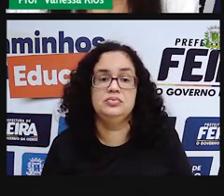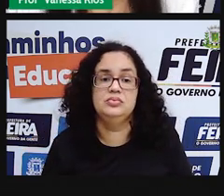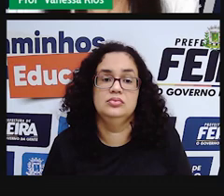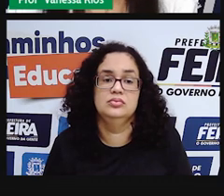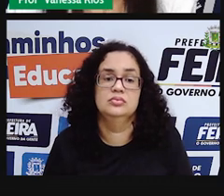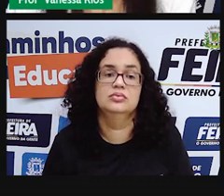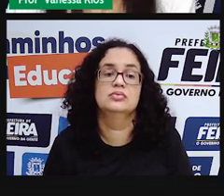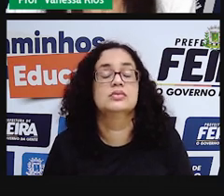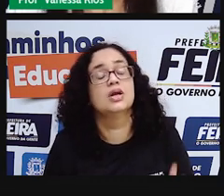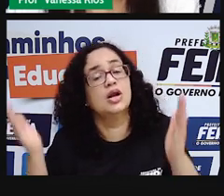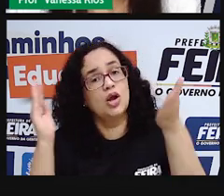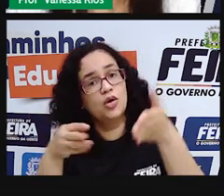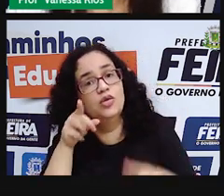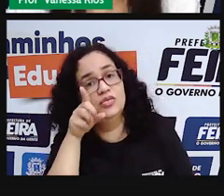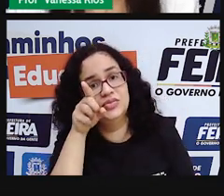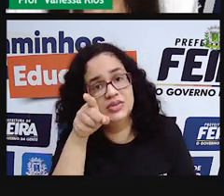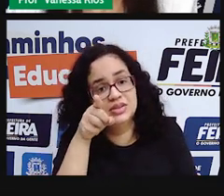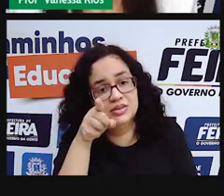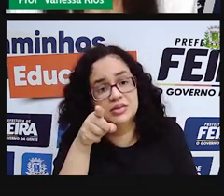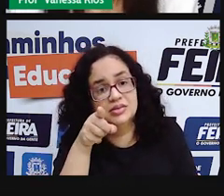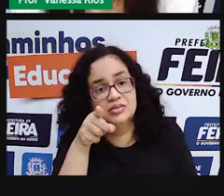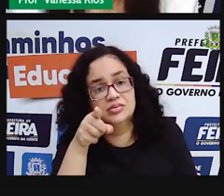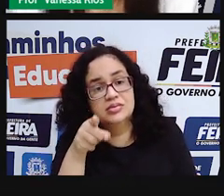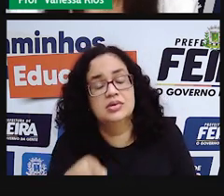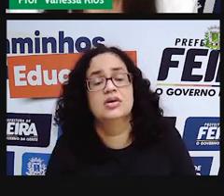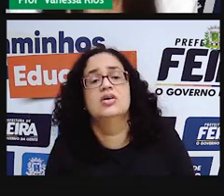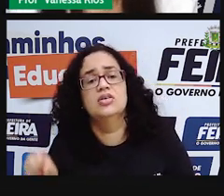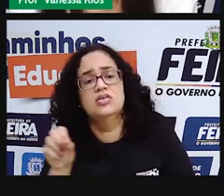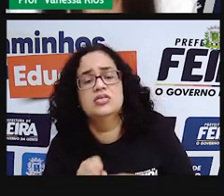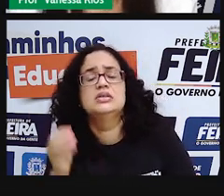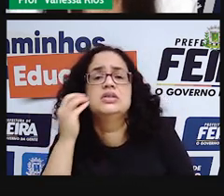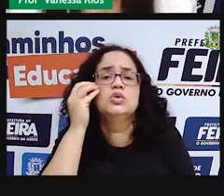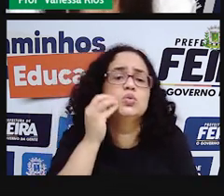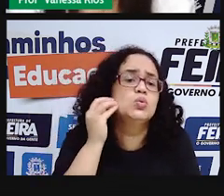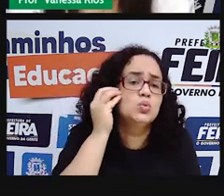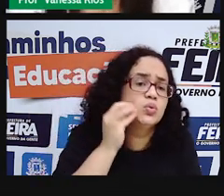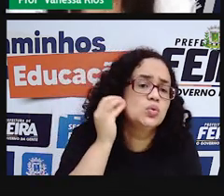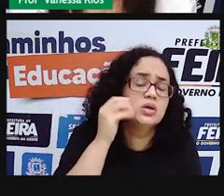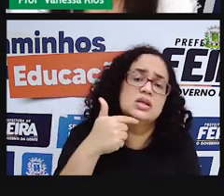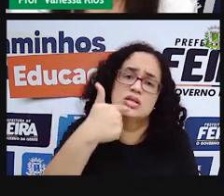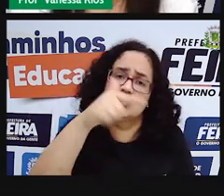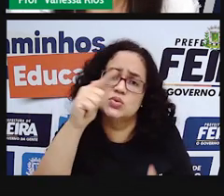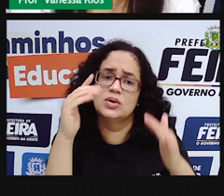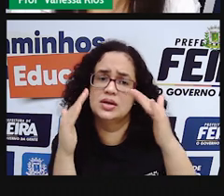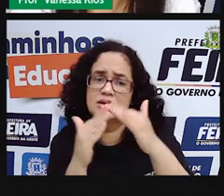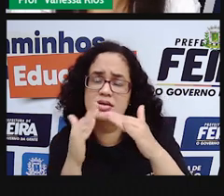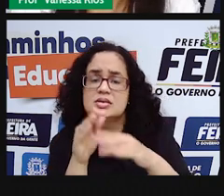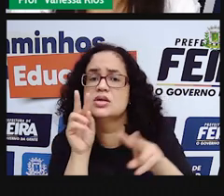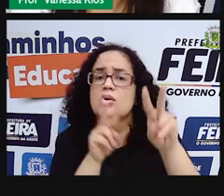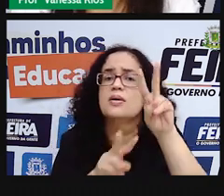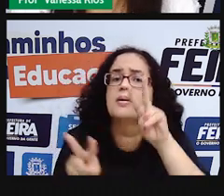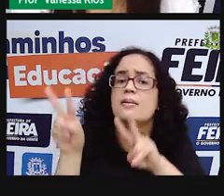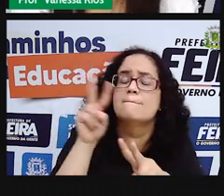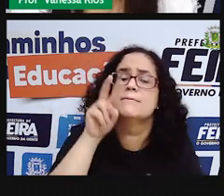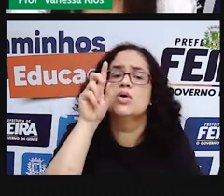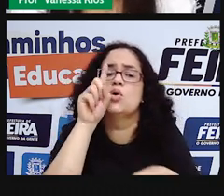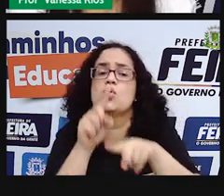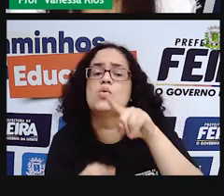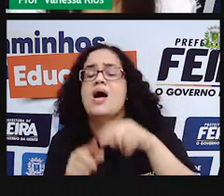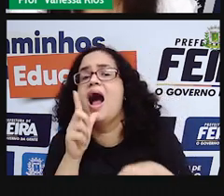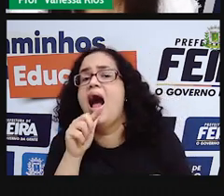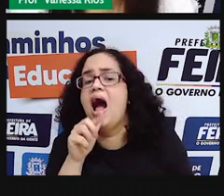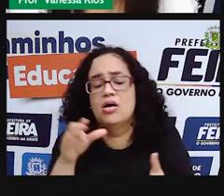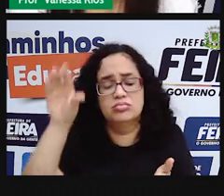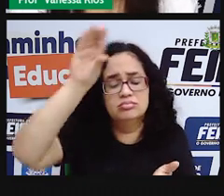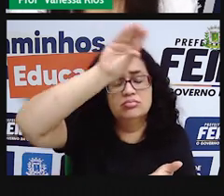E aí agora é com você. Façam aí a experiência na casa de vocês, observem aí quais materiais são permeáveis e